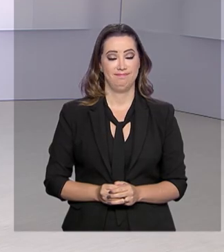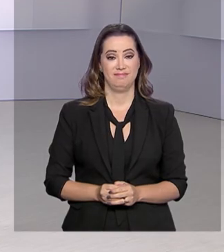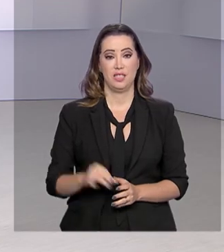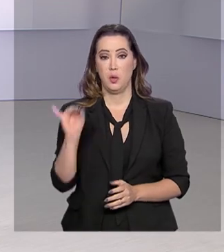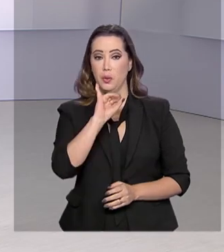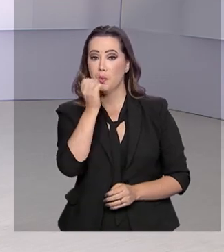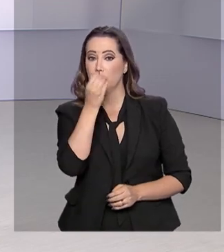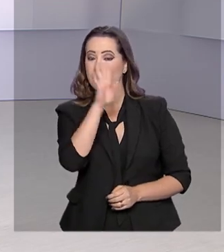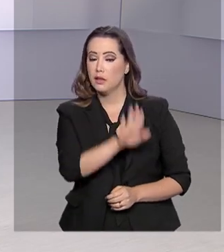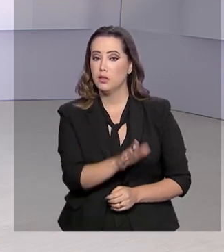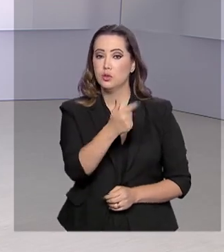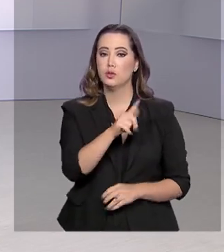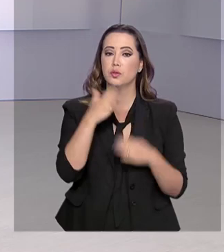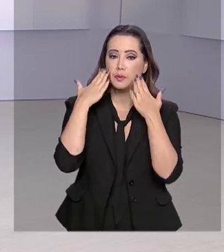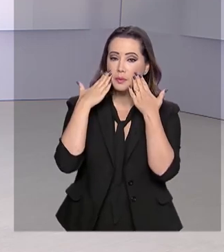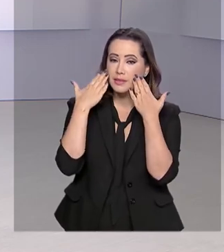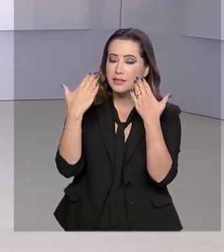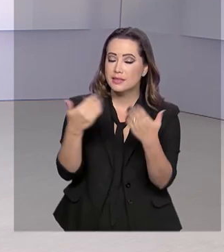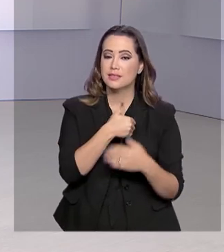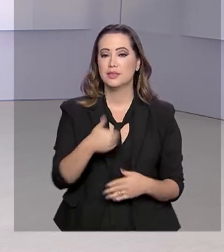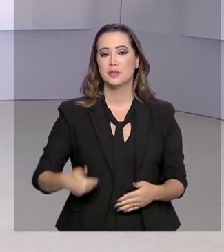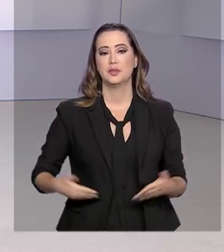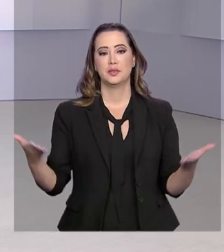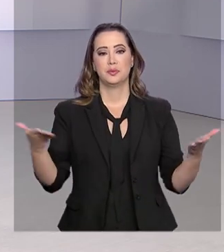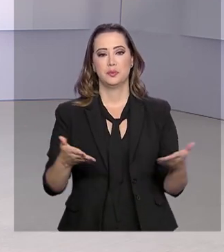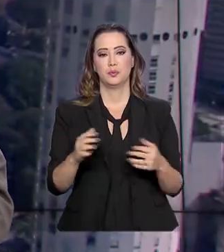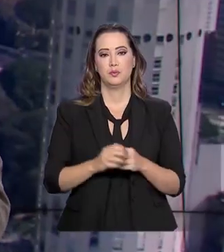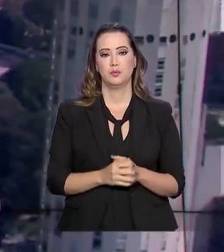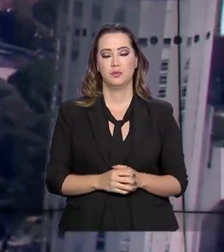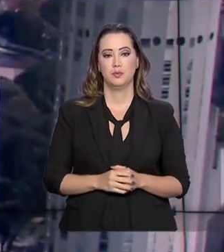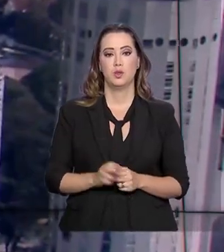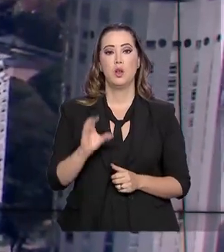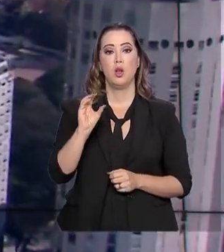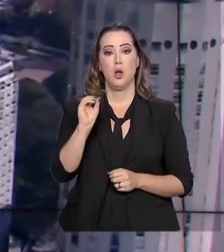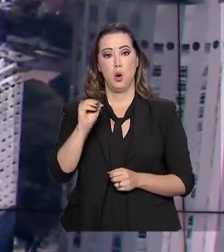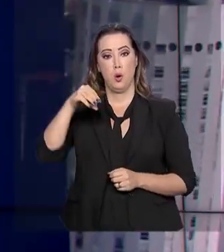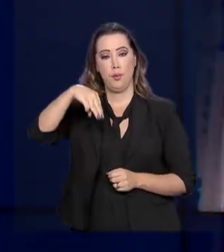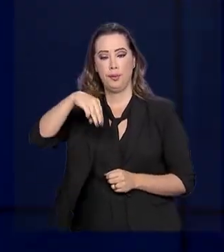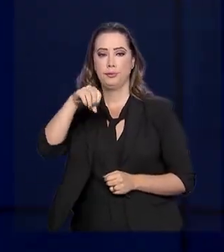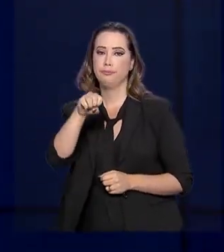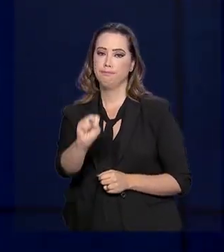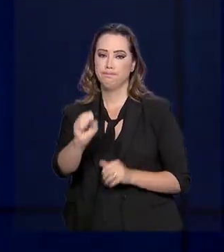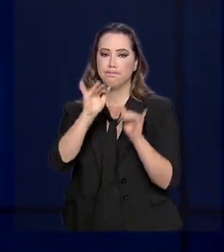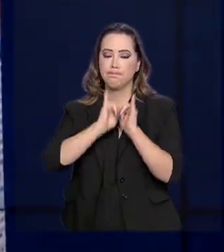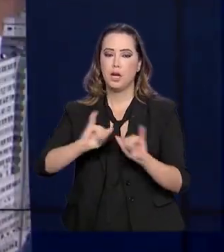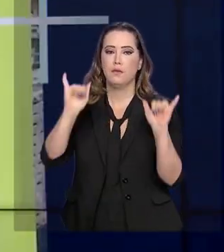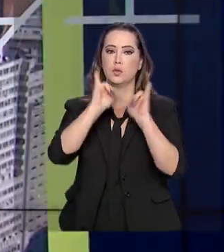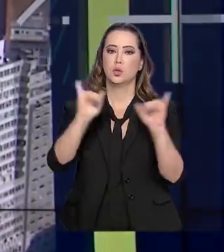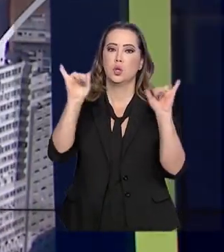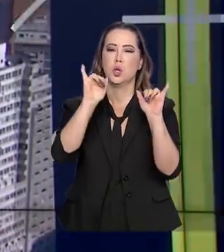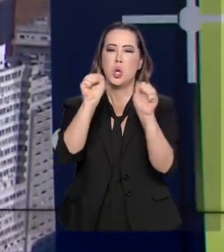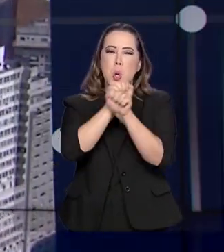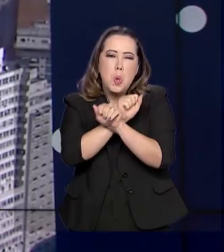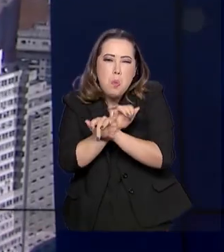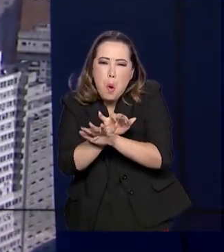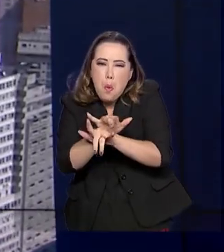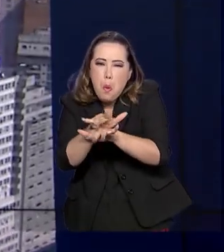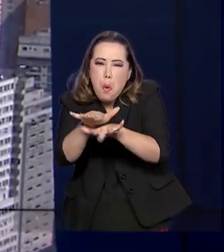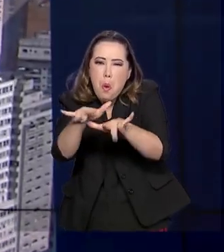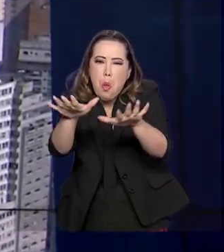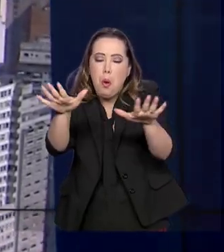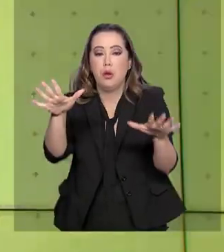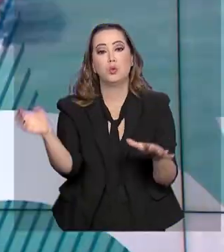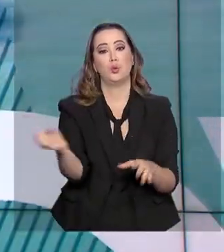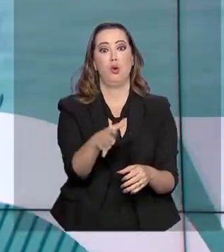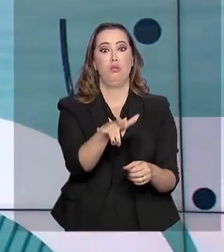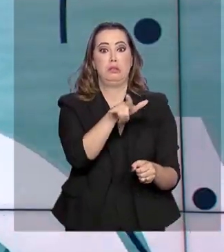Olá, boa tarde. Estamos de volta com o Governo Agora. A Organização Mundial de Saúde declarou hoje pandemia do novo